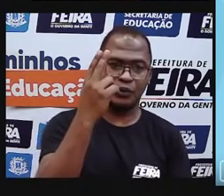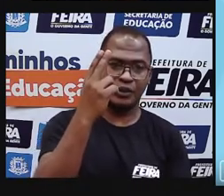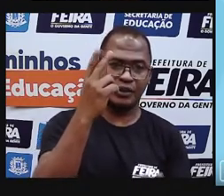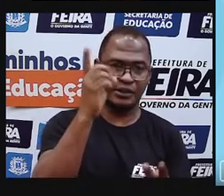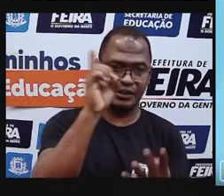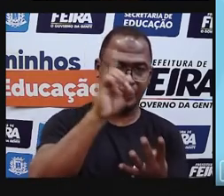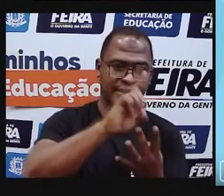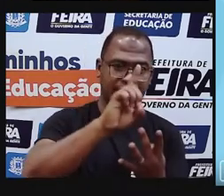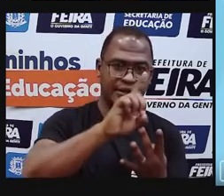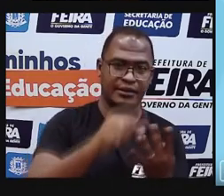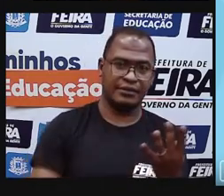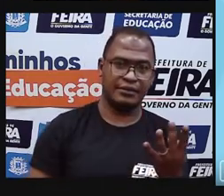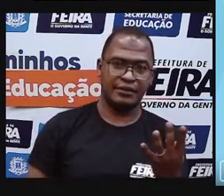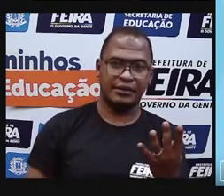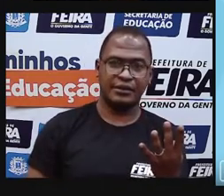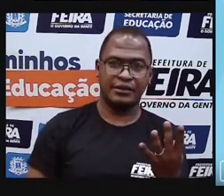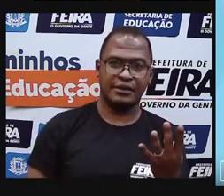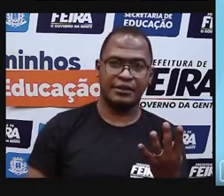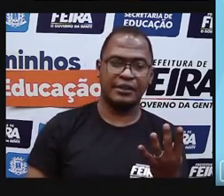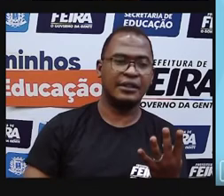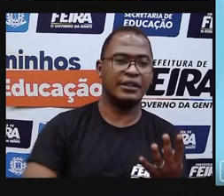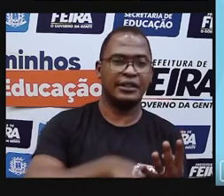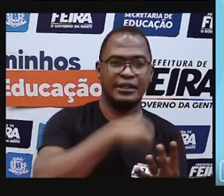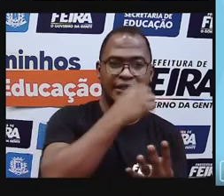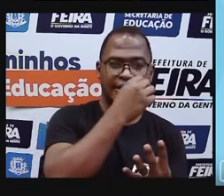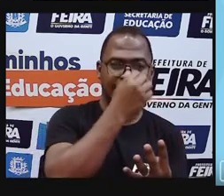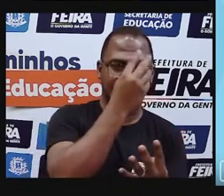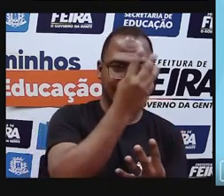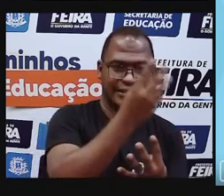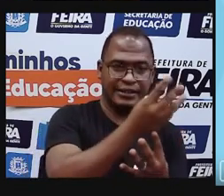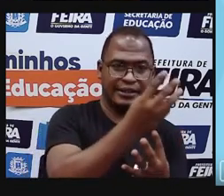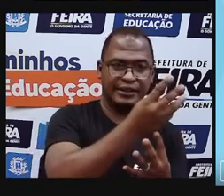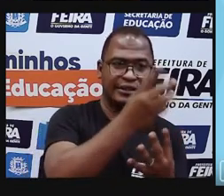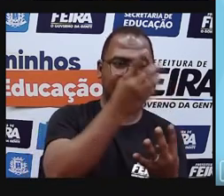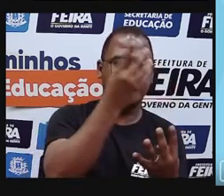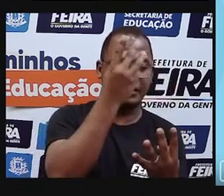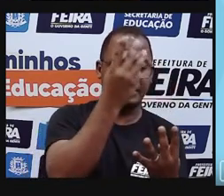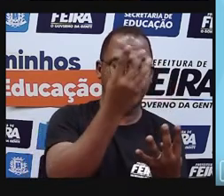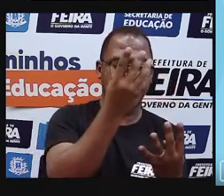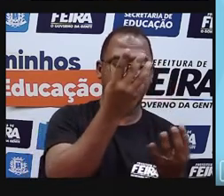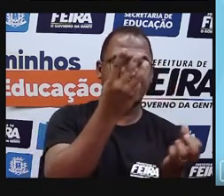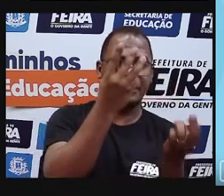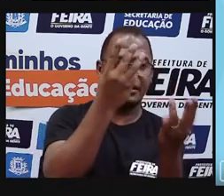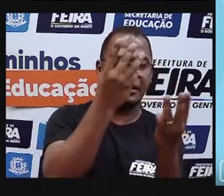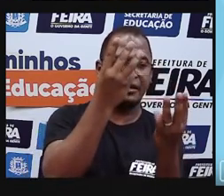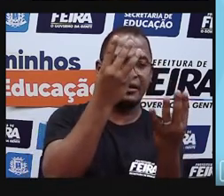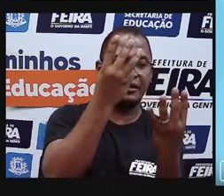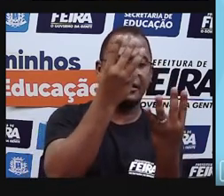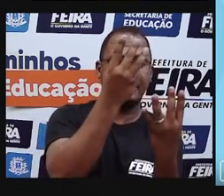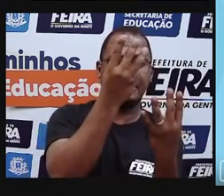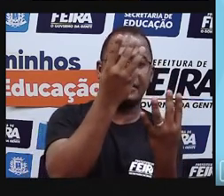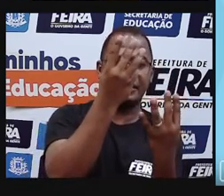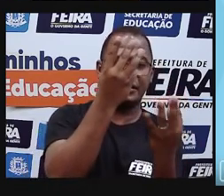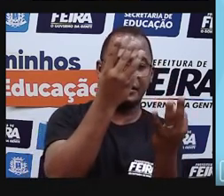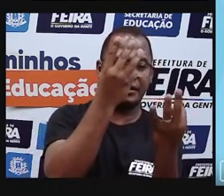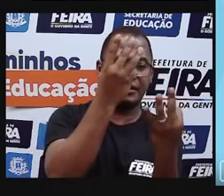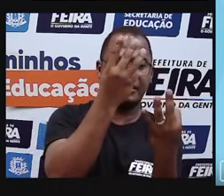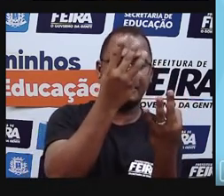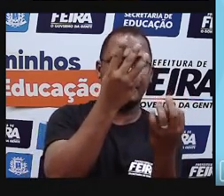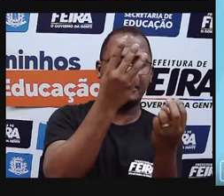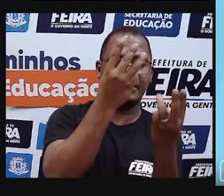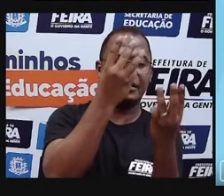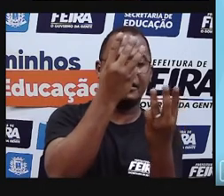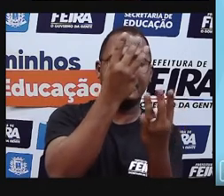Não. Ele tem três dezenas e quatro unidades? Não. Porque não é o trinta e quatro. Sete dezenas e seis unidades?